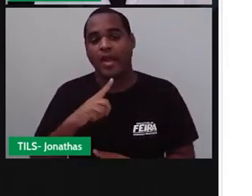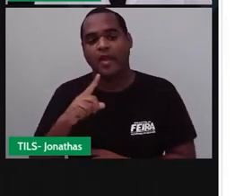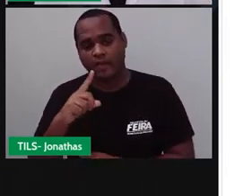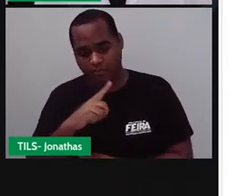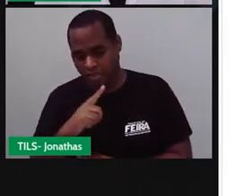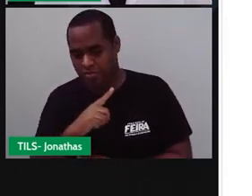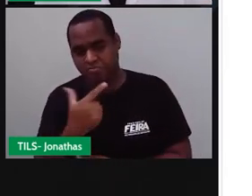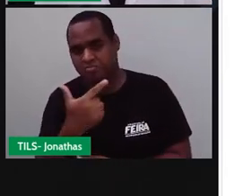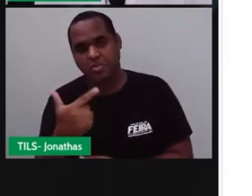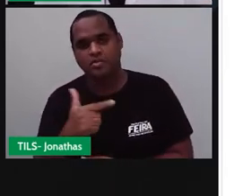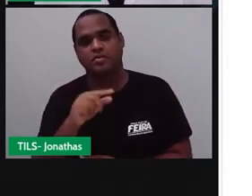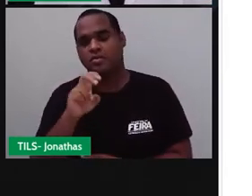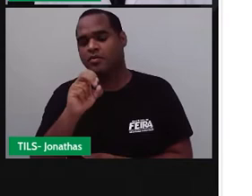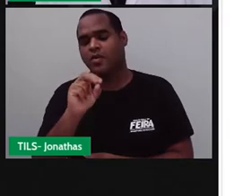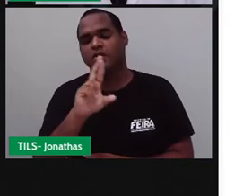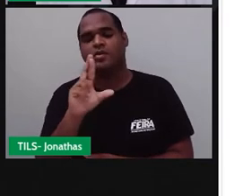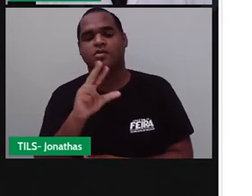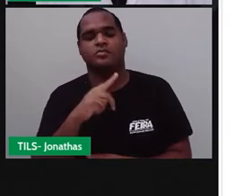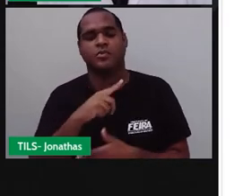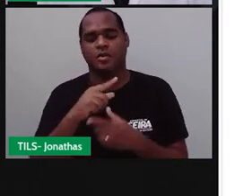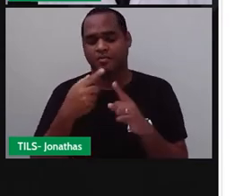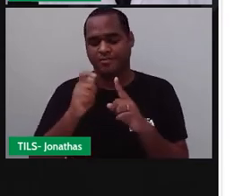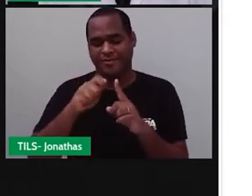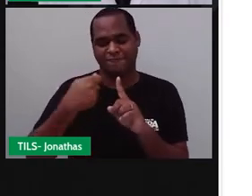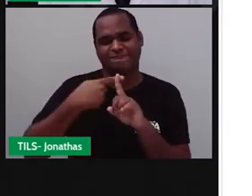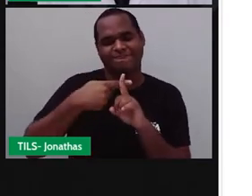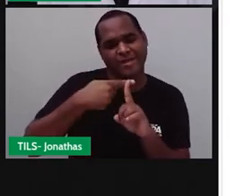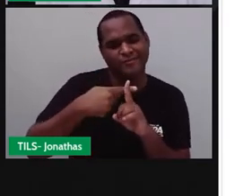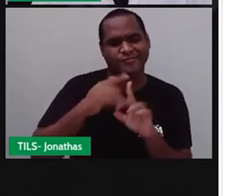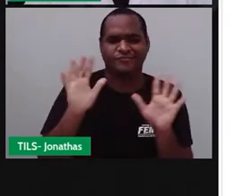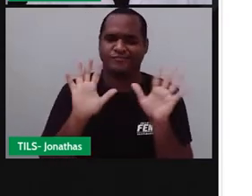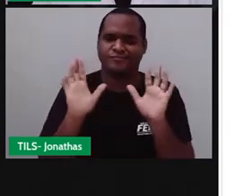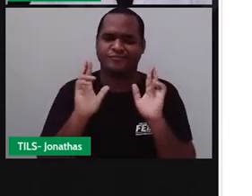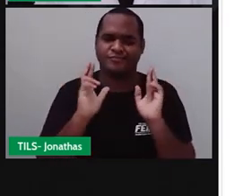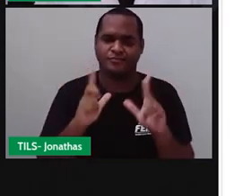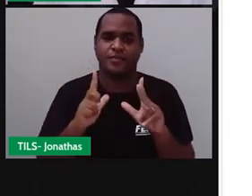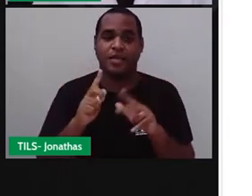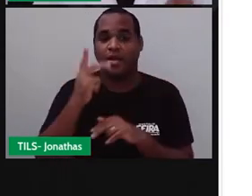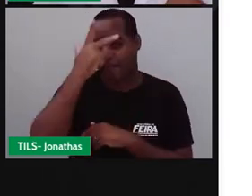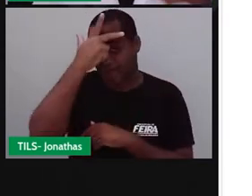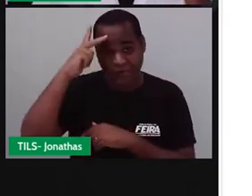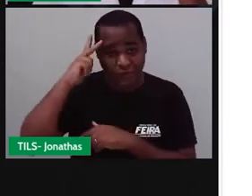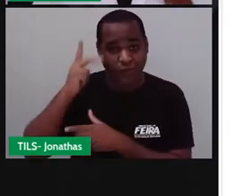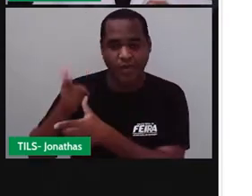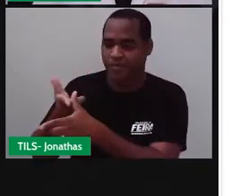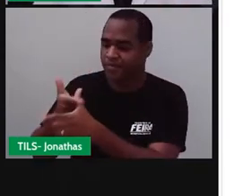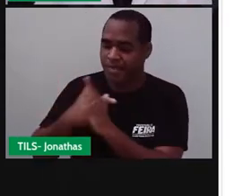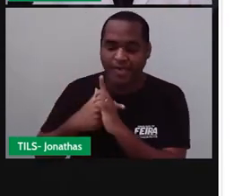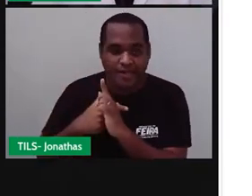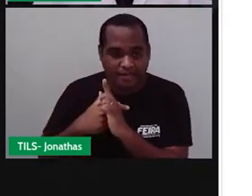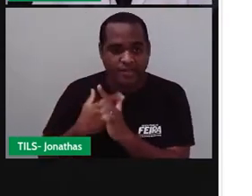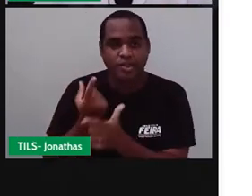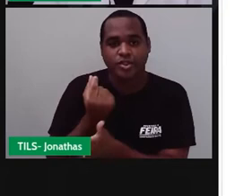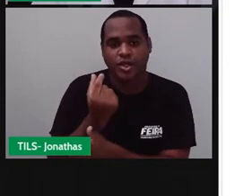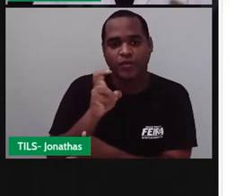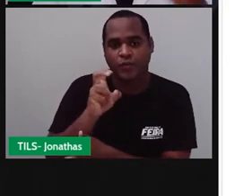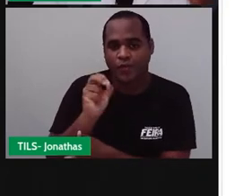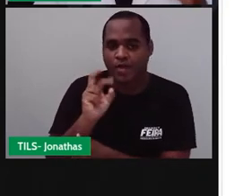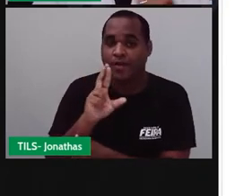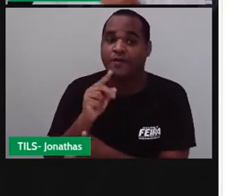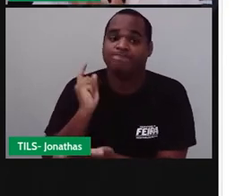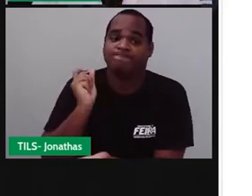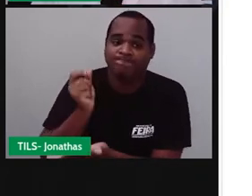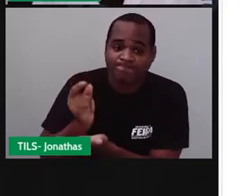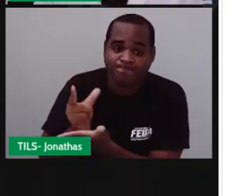esse 50 não pode ser positivo. Quando eu pego emprestado, eu fico devendo, é uma coisa ruim, é uma